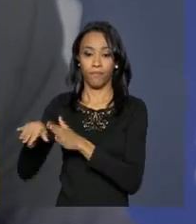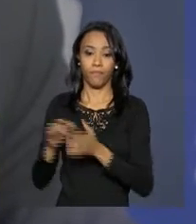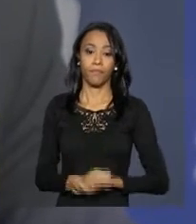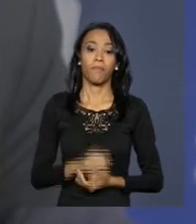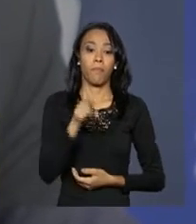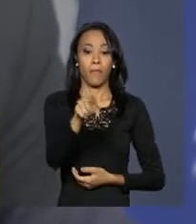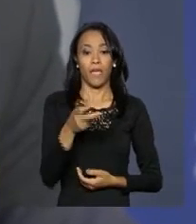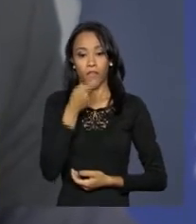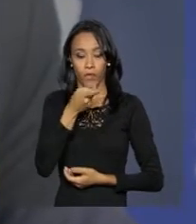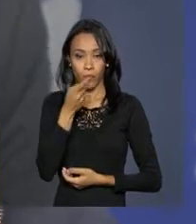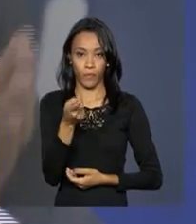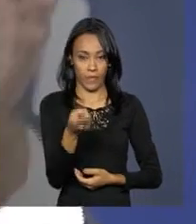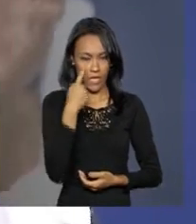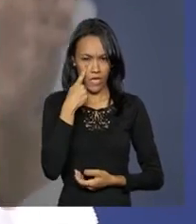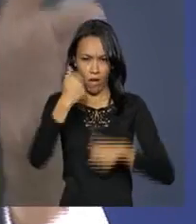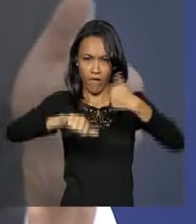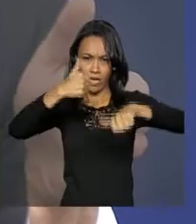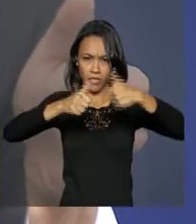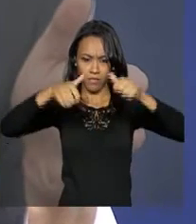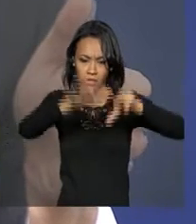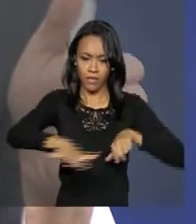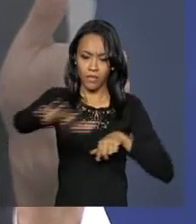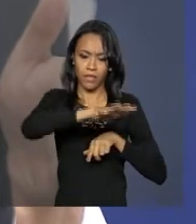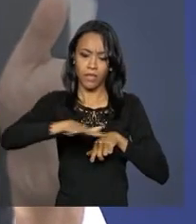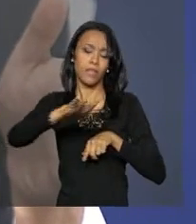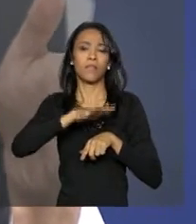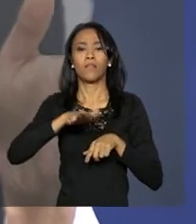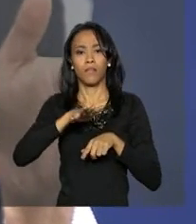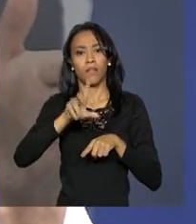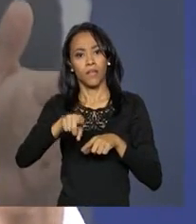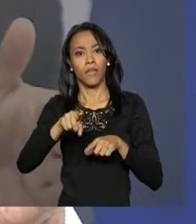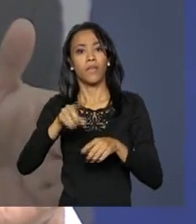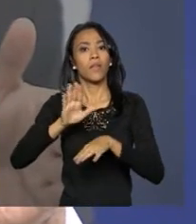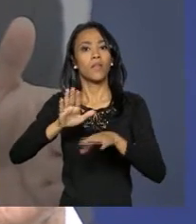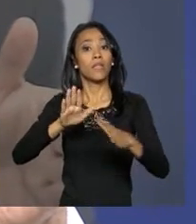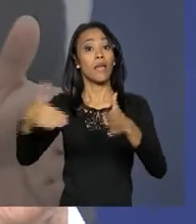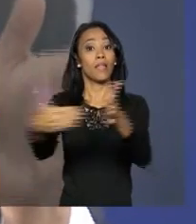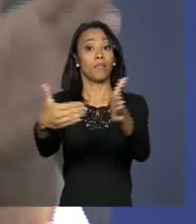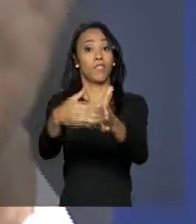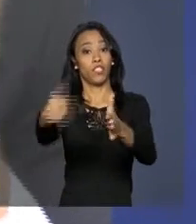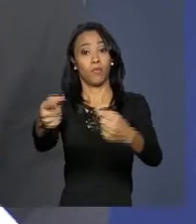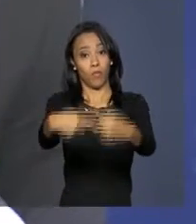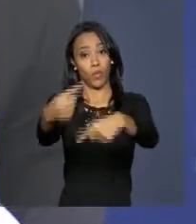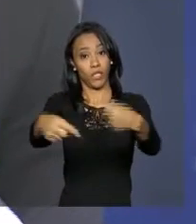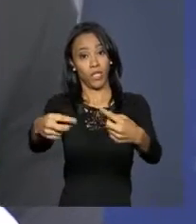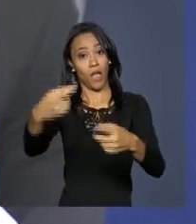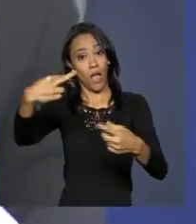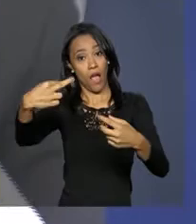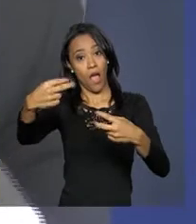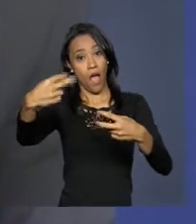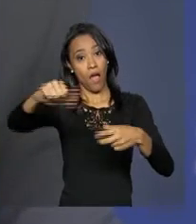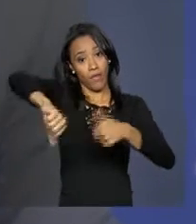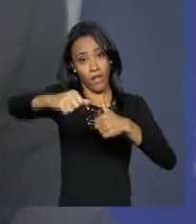A apreciação jurídica delimita o universo da avaliação política. Eu não posso turvar um pelo outro.